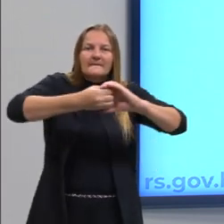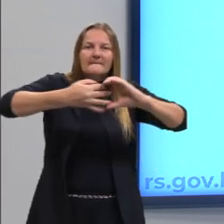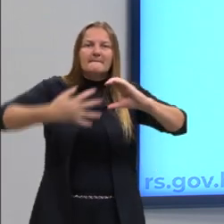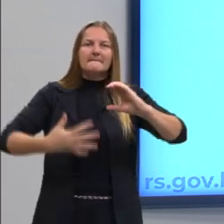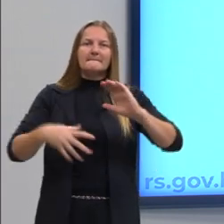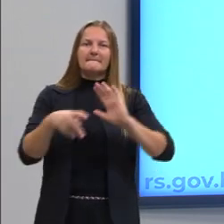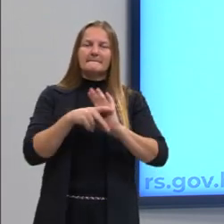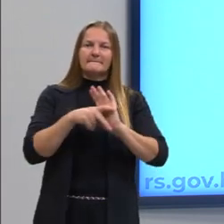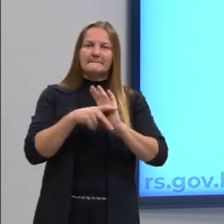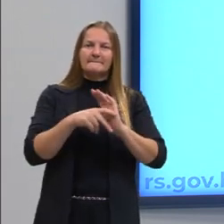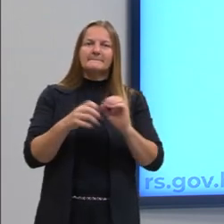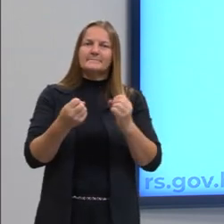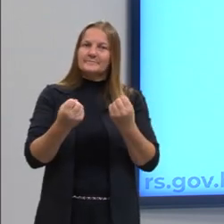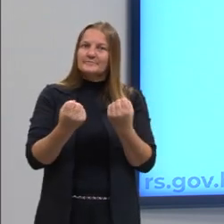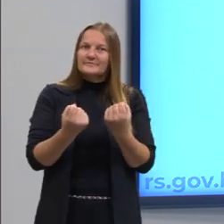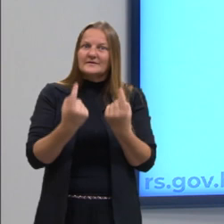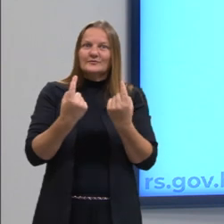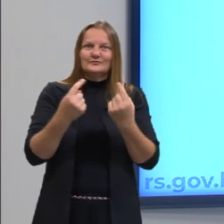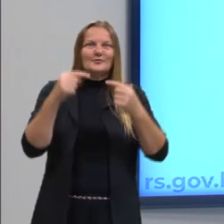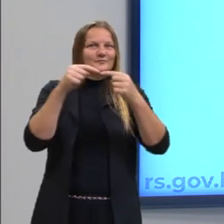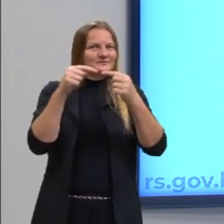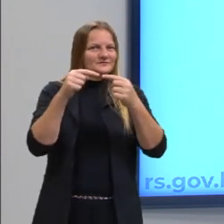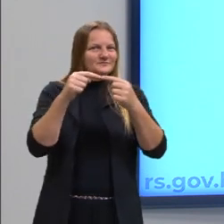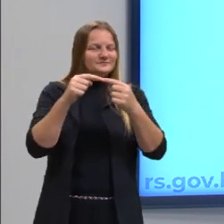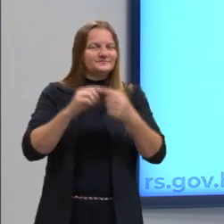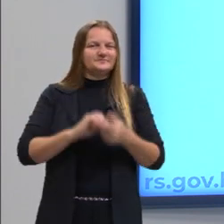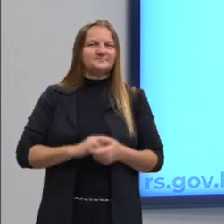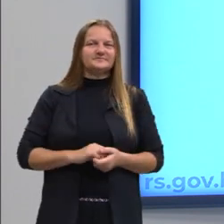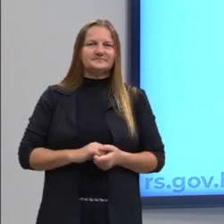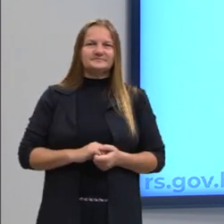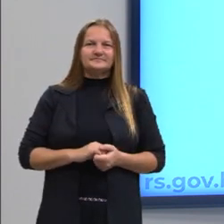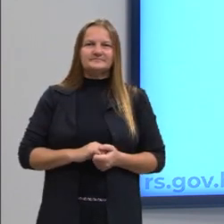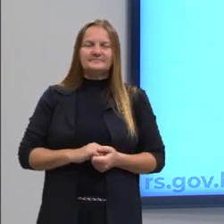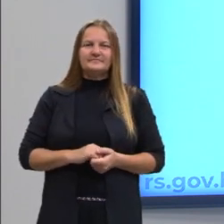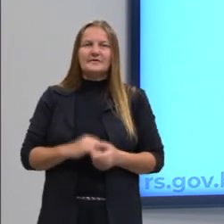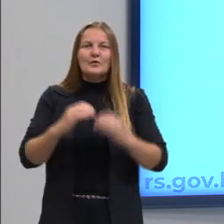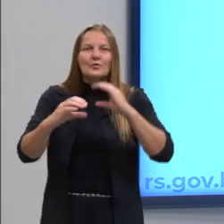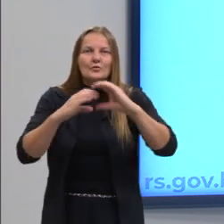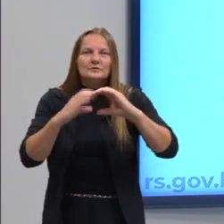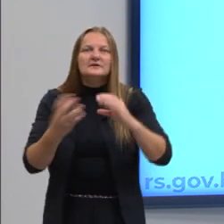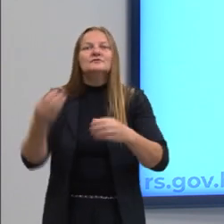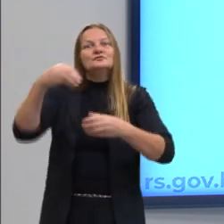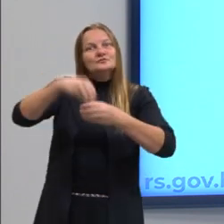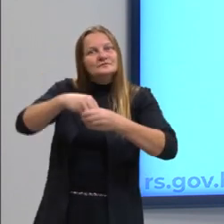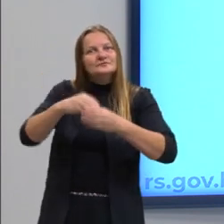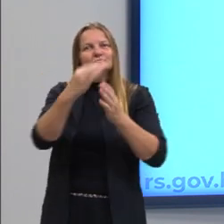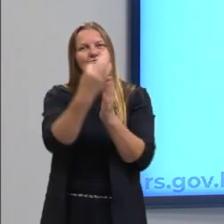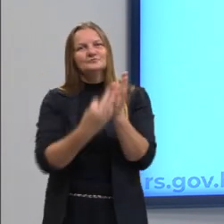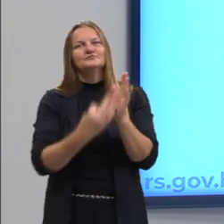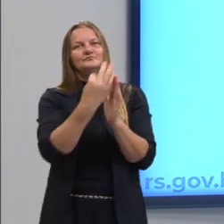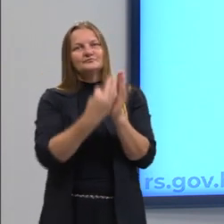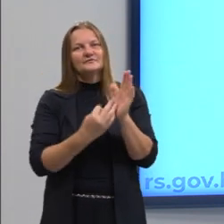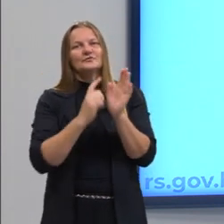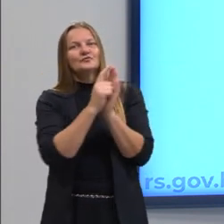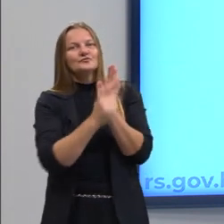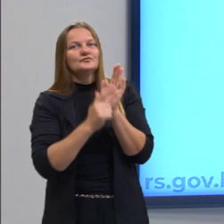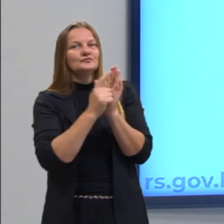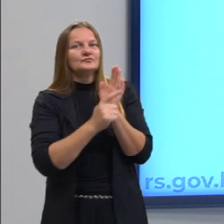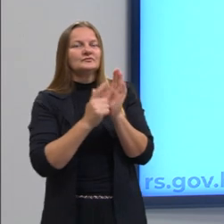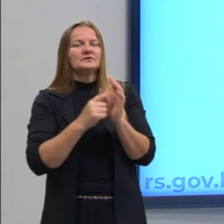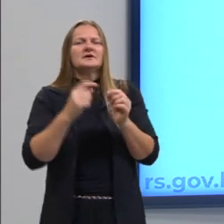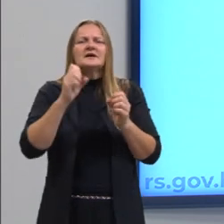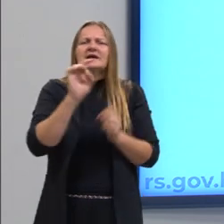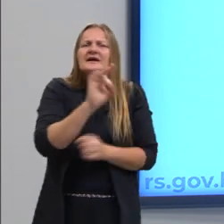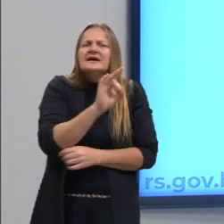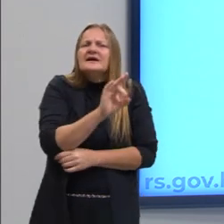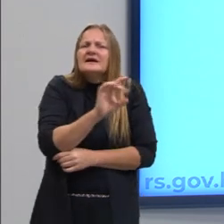próprias, tem um objetivo comunicativo ali dentro e cada